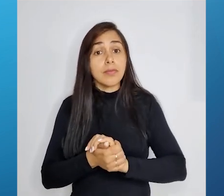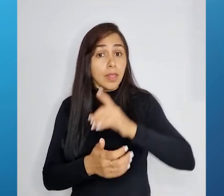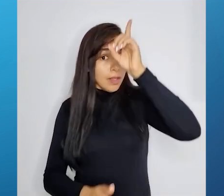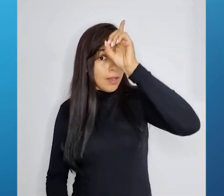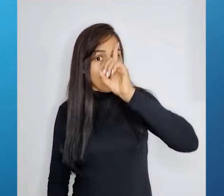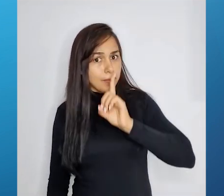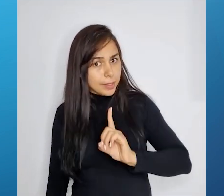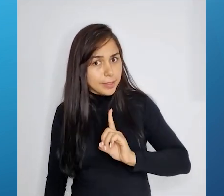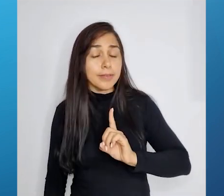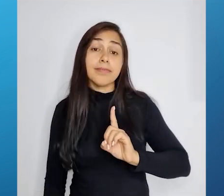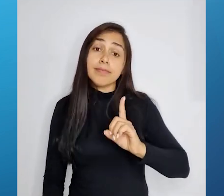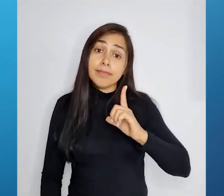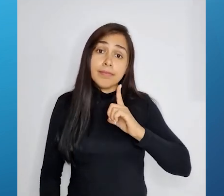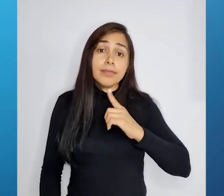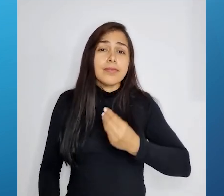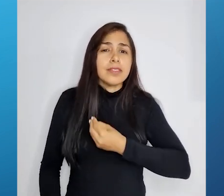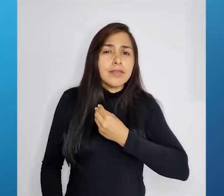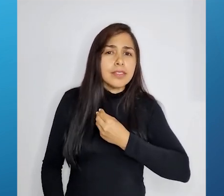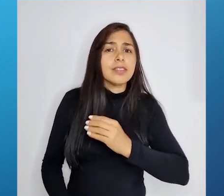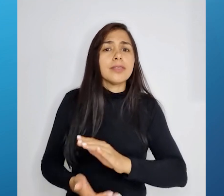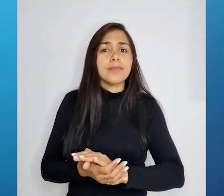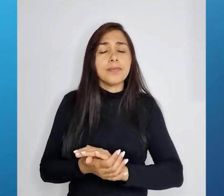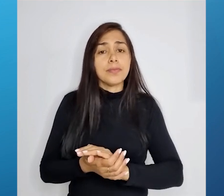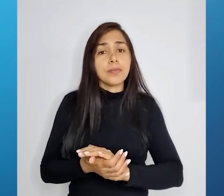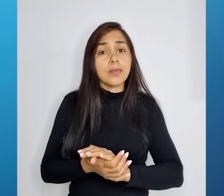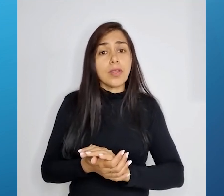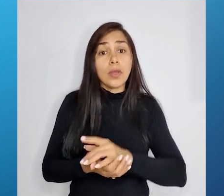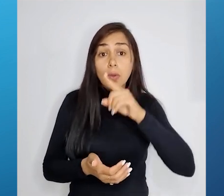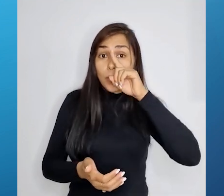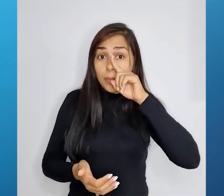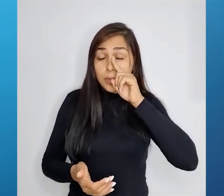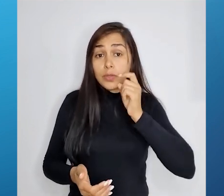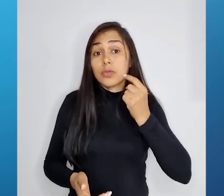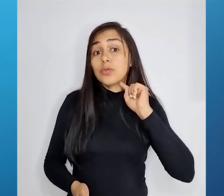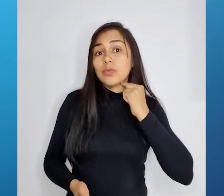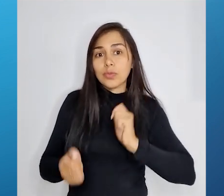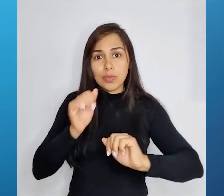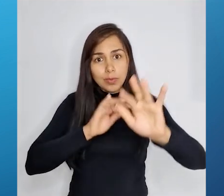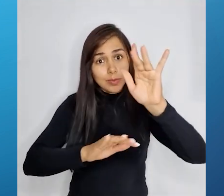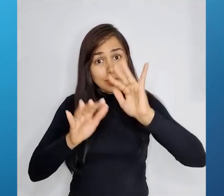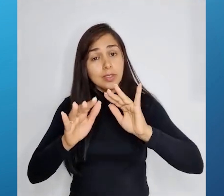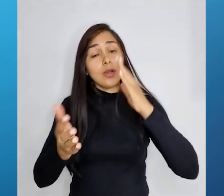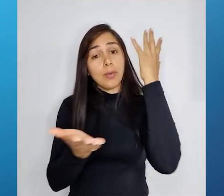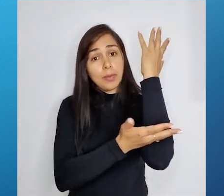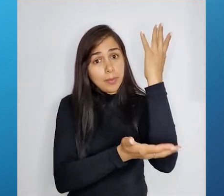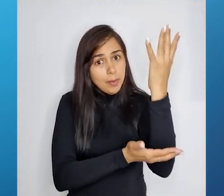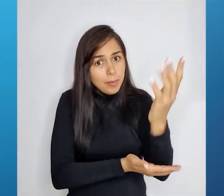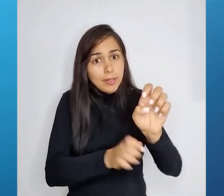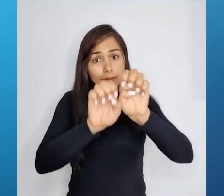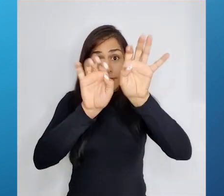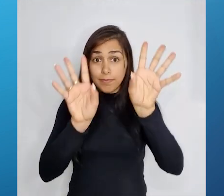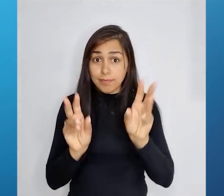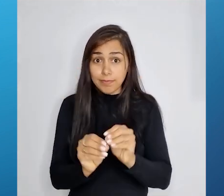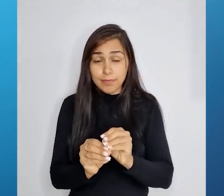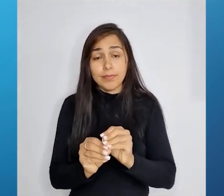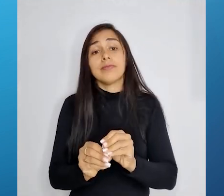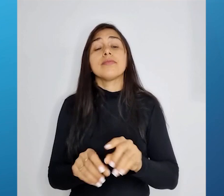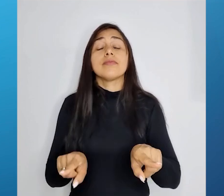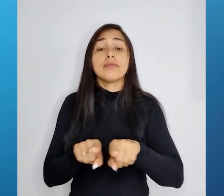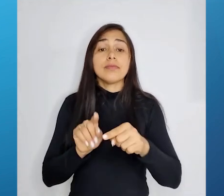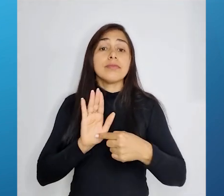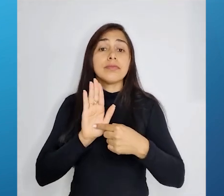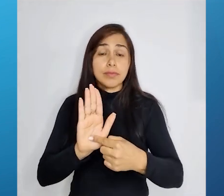espécies vulneráveis. Vulneráveis a algum tipo de poluição, desmatamento de algum ecossistema. Quase ameaçada de